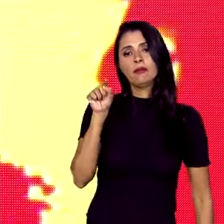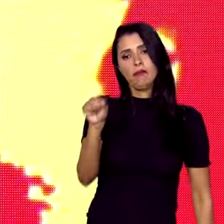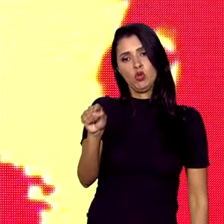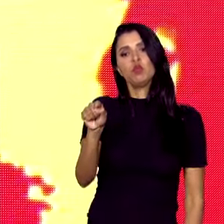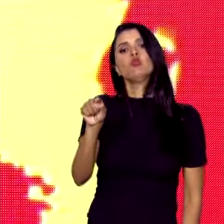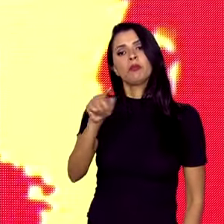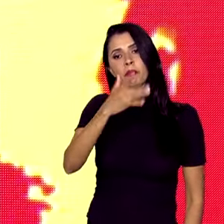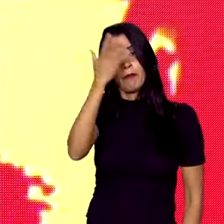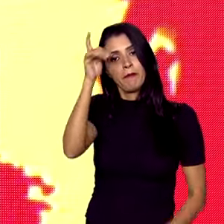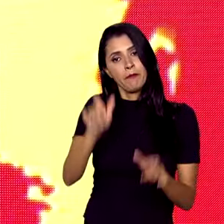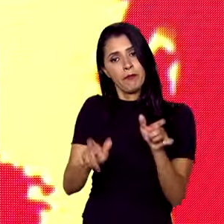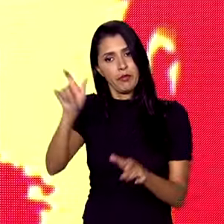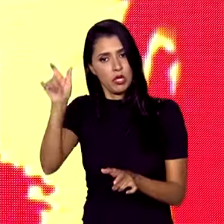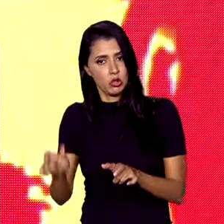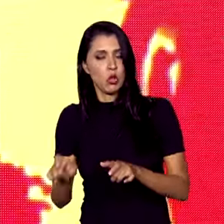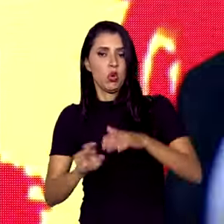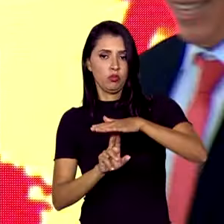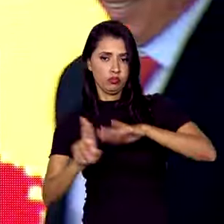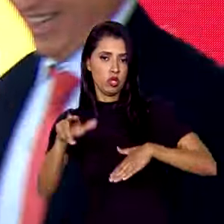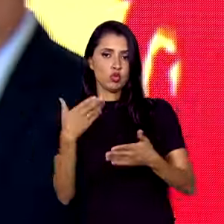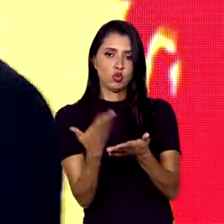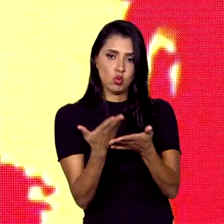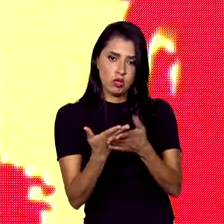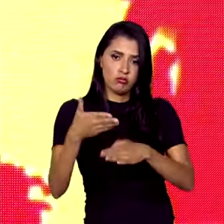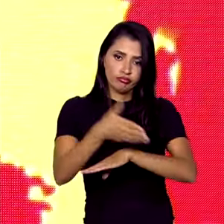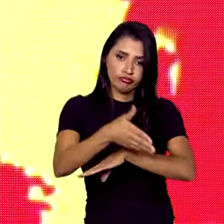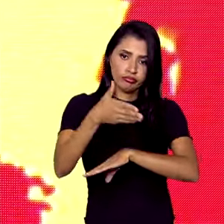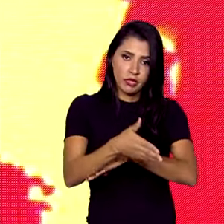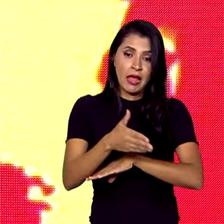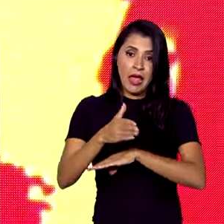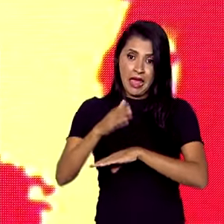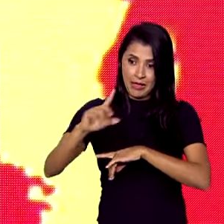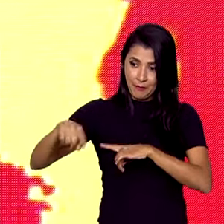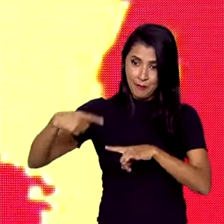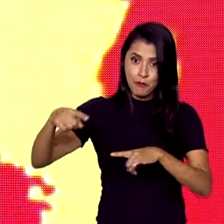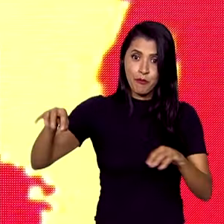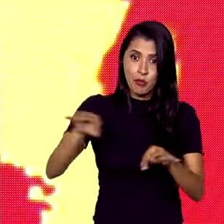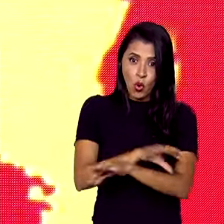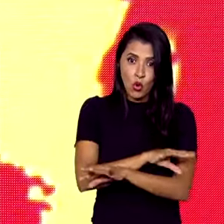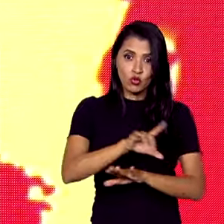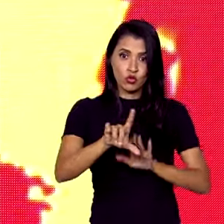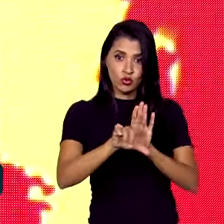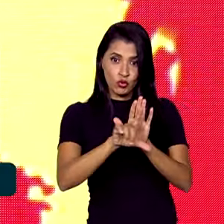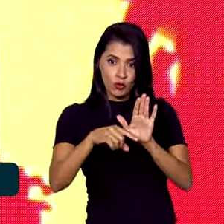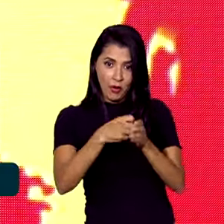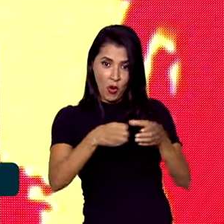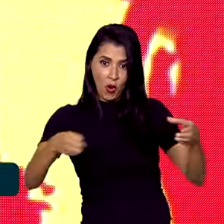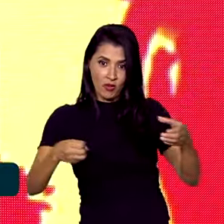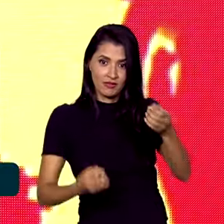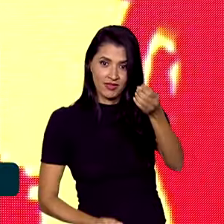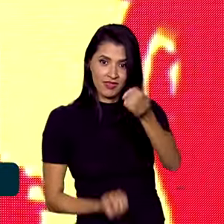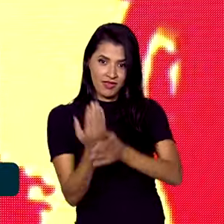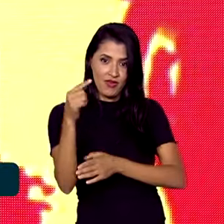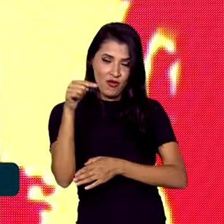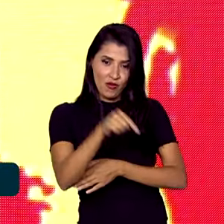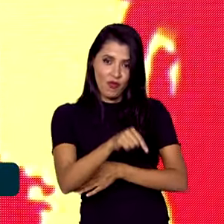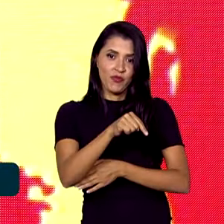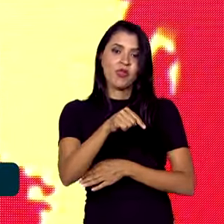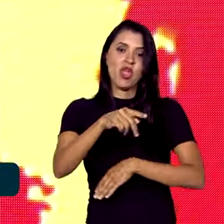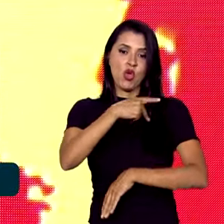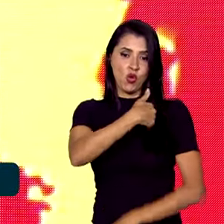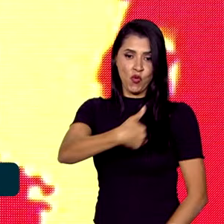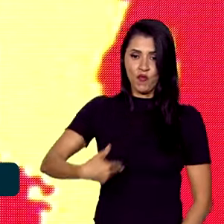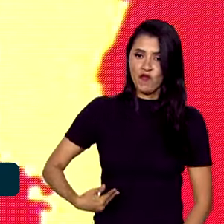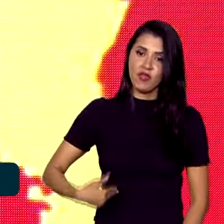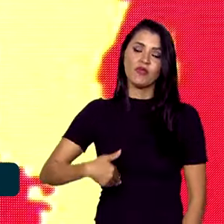pessoas indígenas nas universidades. E após essa importante política afirmativa no governo da